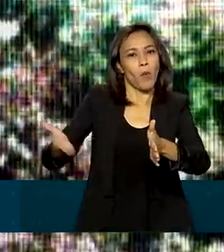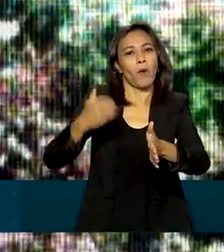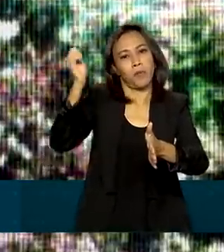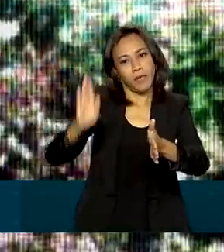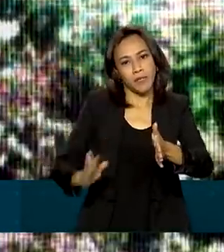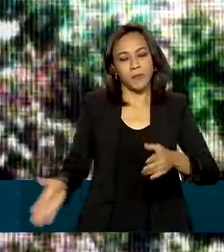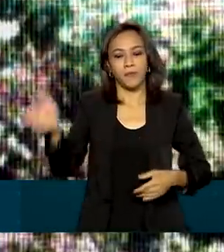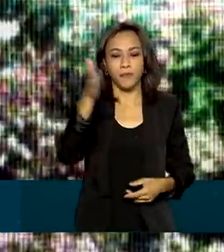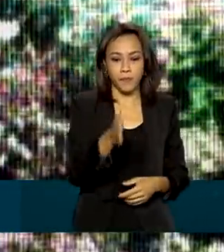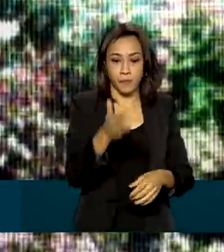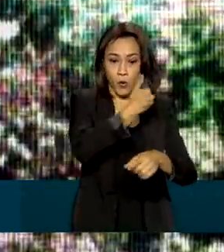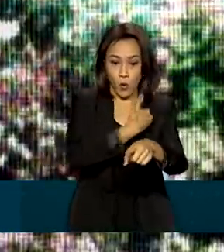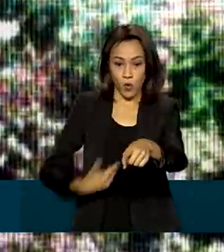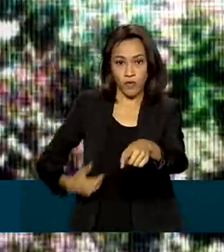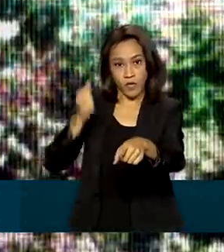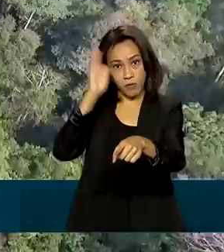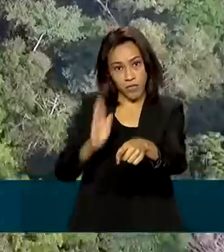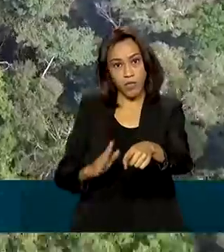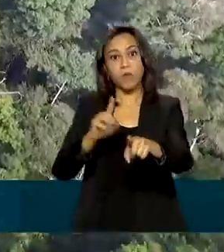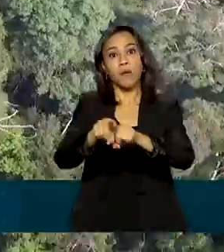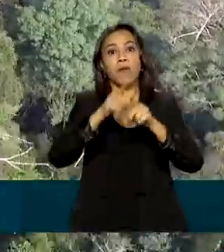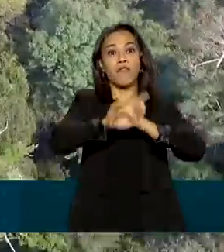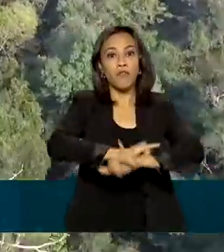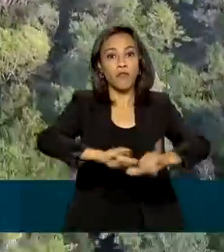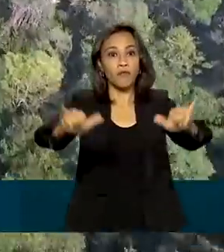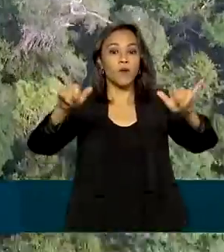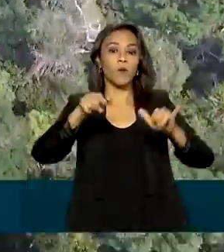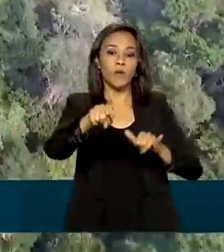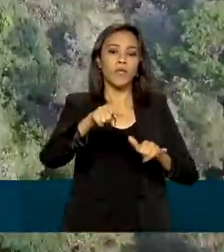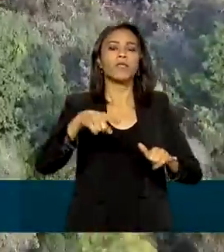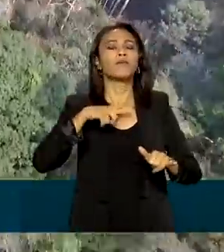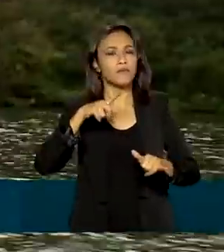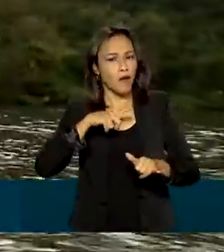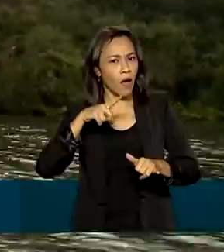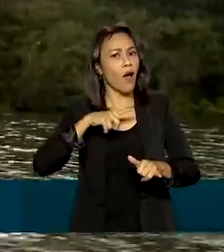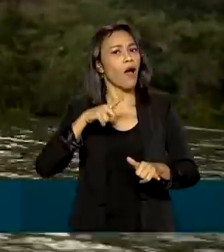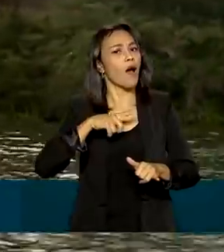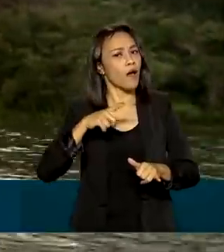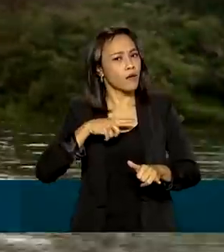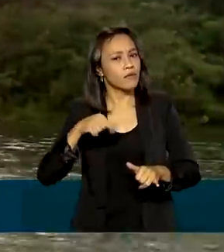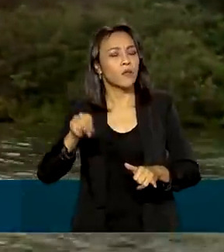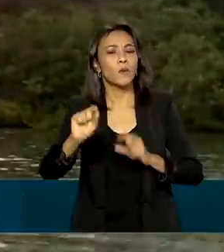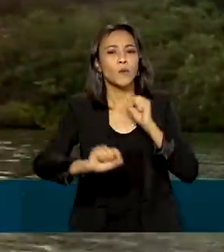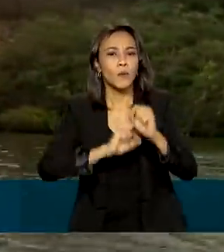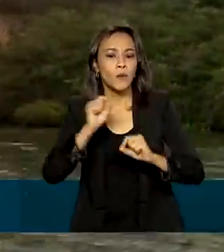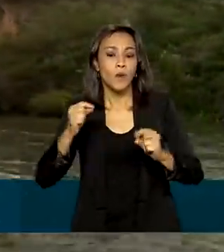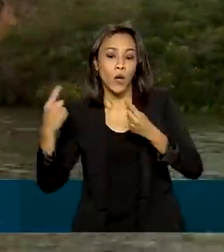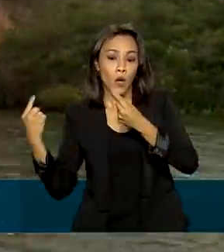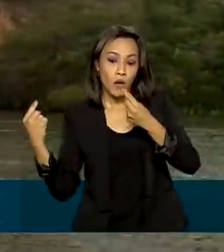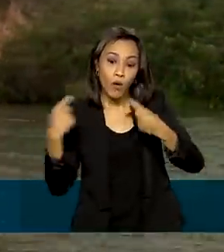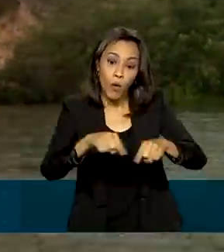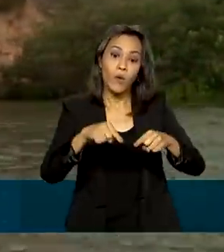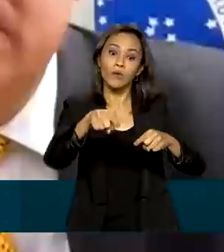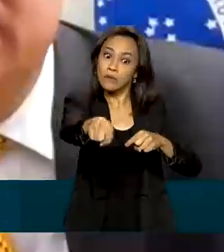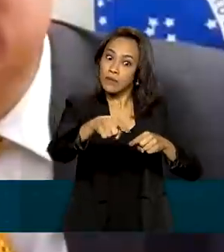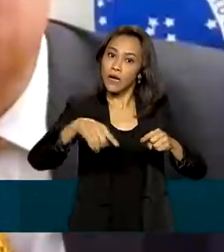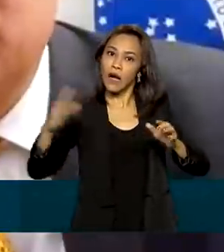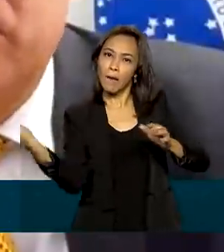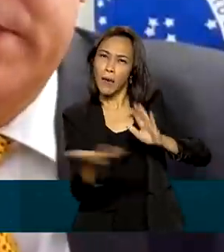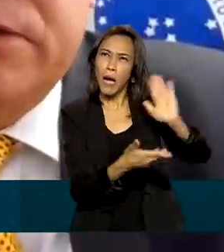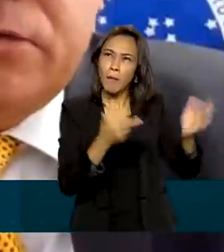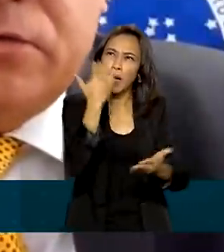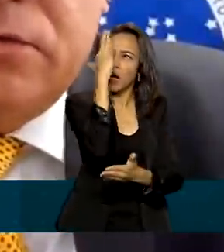brasileiro também falou à comunidade internacional que está tomando medidas para combater o desmatamento ilegal.